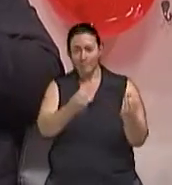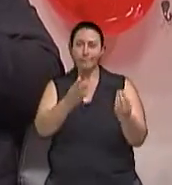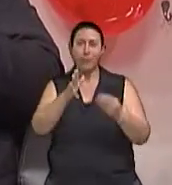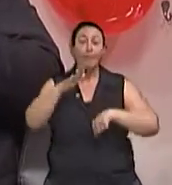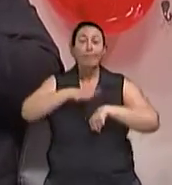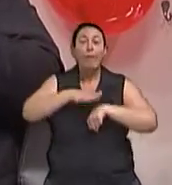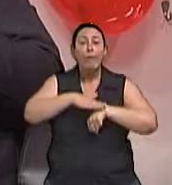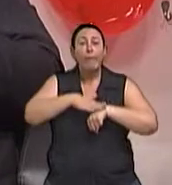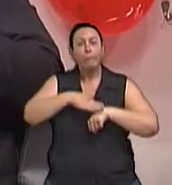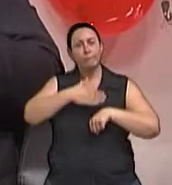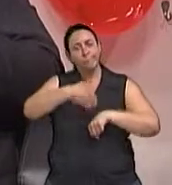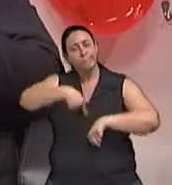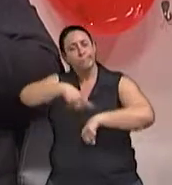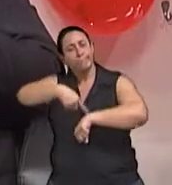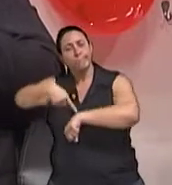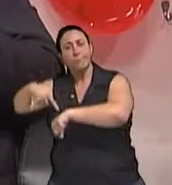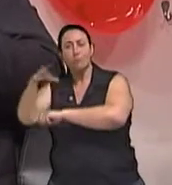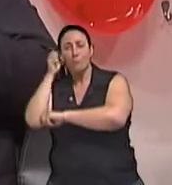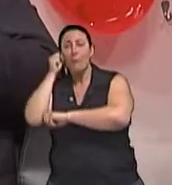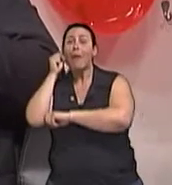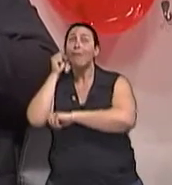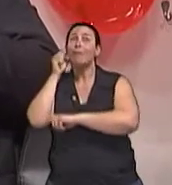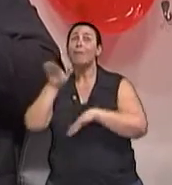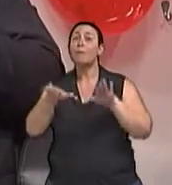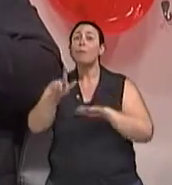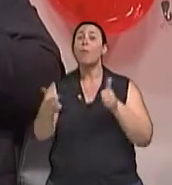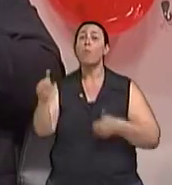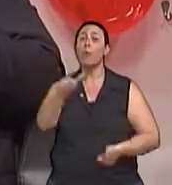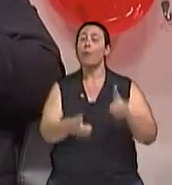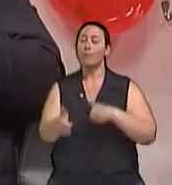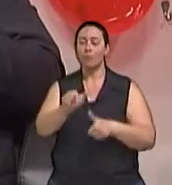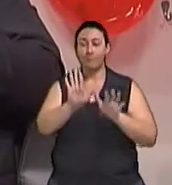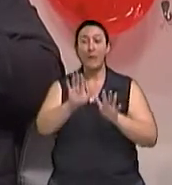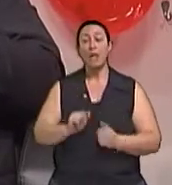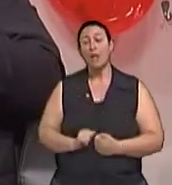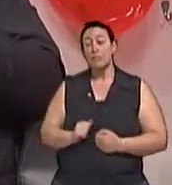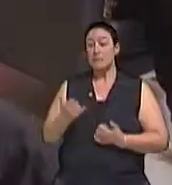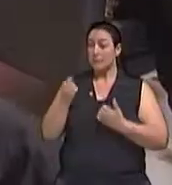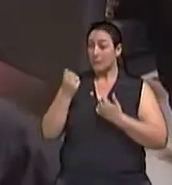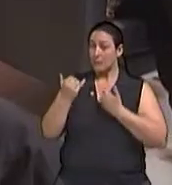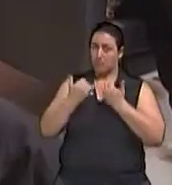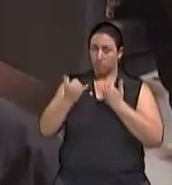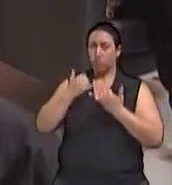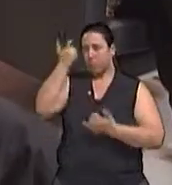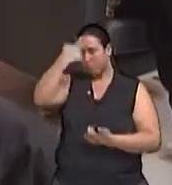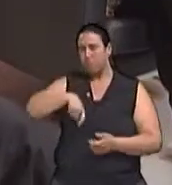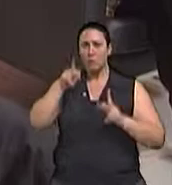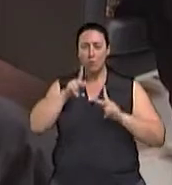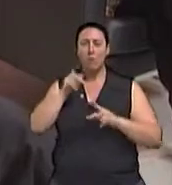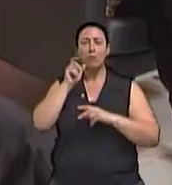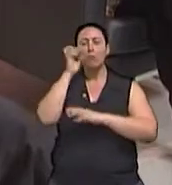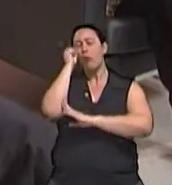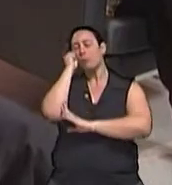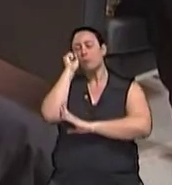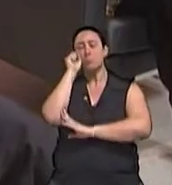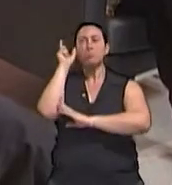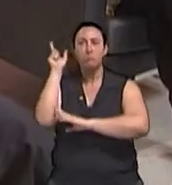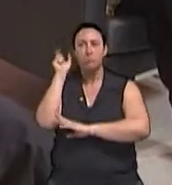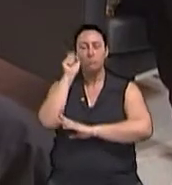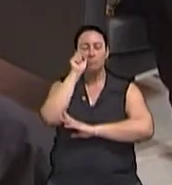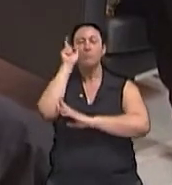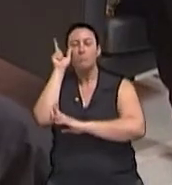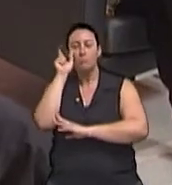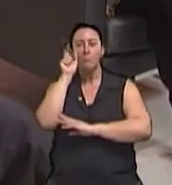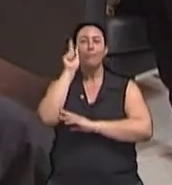questão da qualidade do sono. Então, muitas vezes a pessoa tem vários despertares noturnos, como por exemplo, o nascimento da